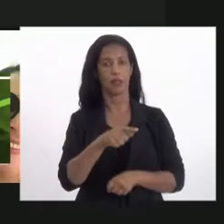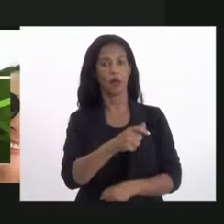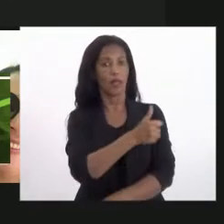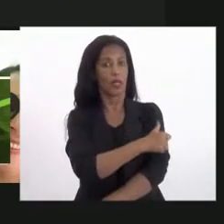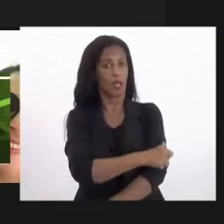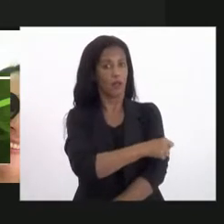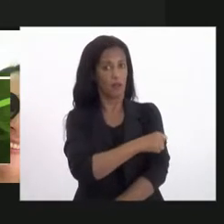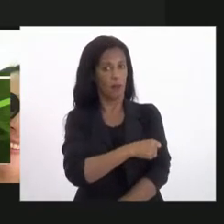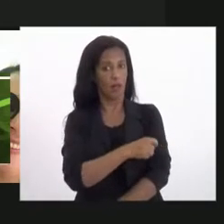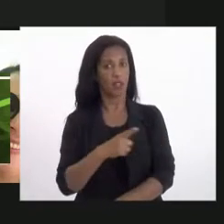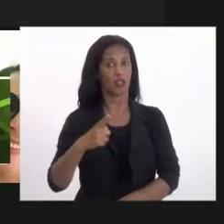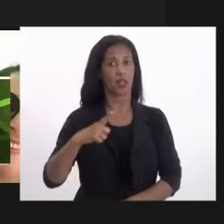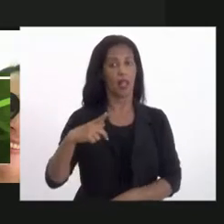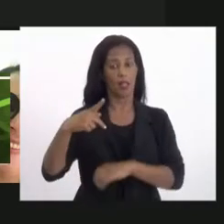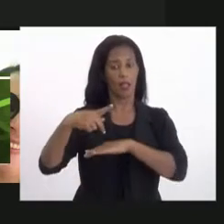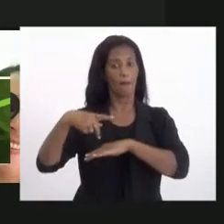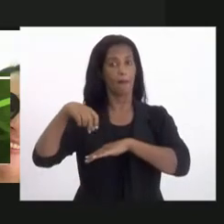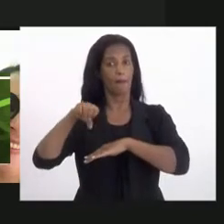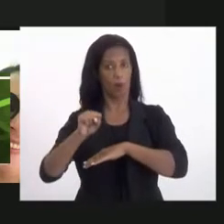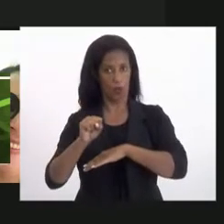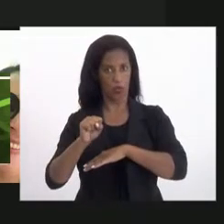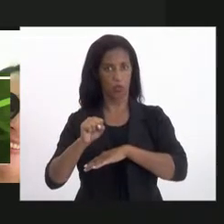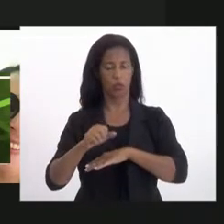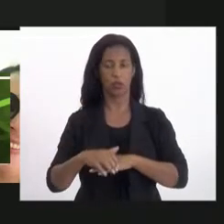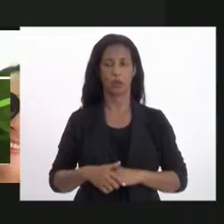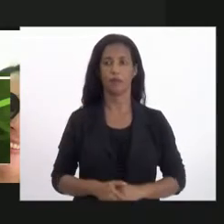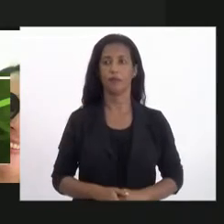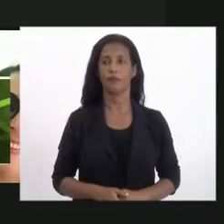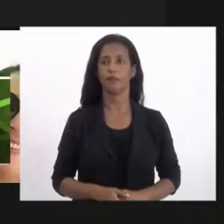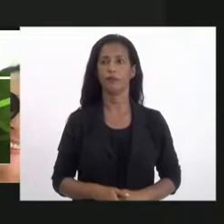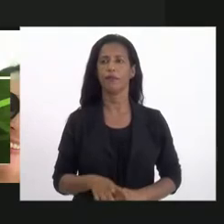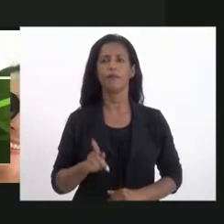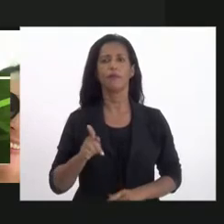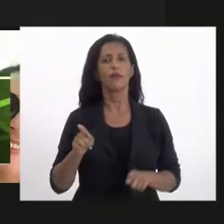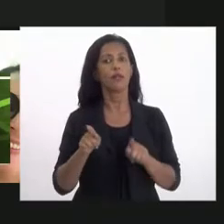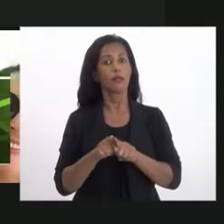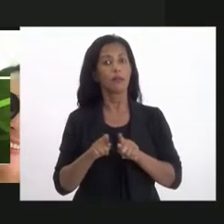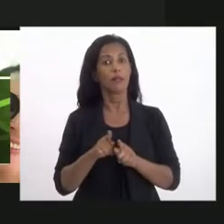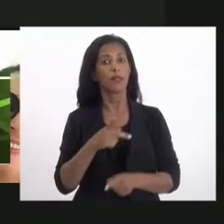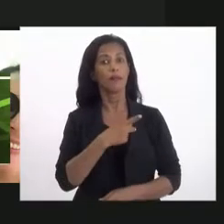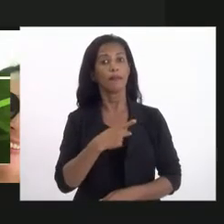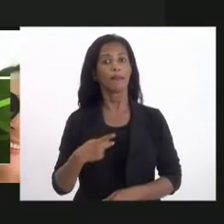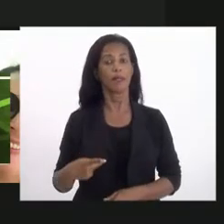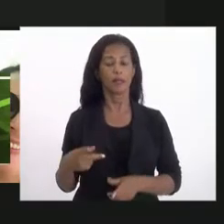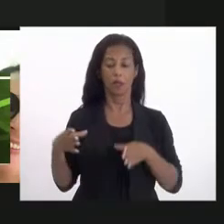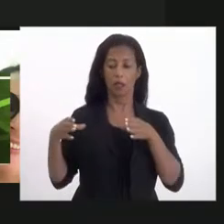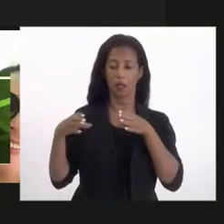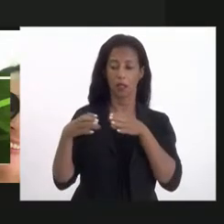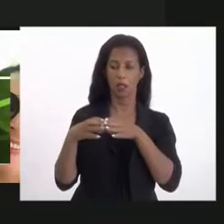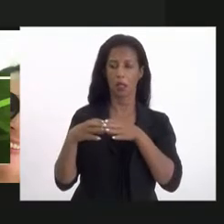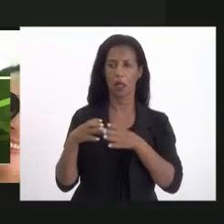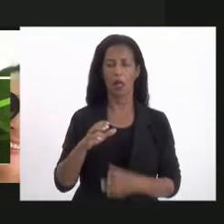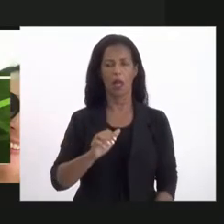enfermagem, a Ana tem pós-graduação. Ela é presidente da Abre